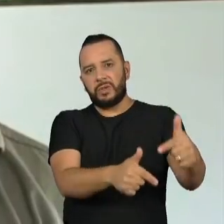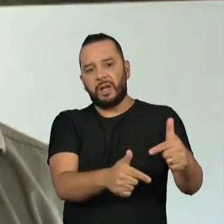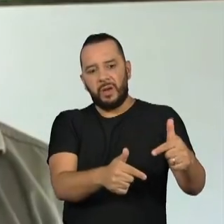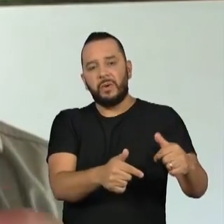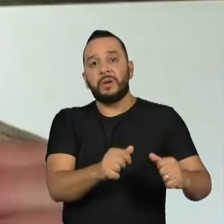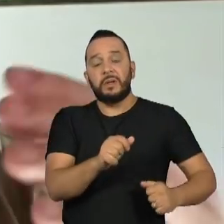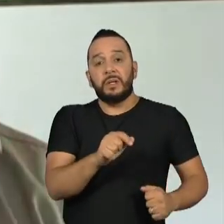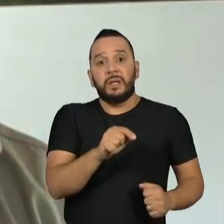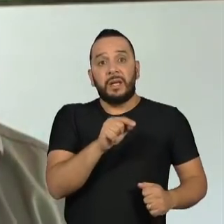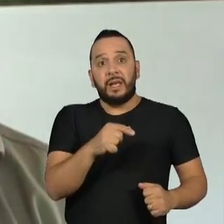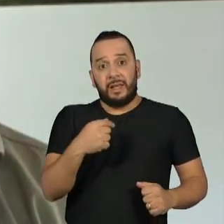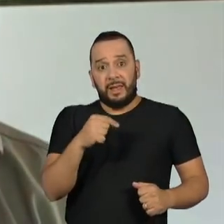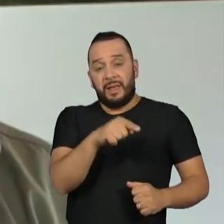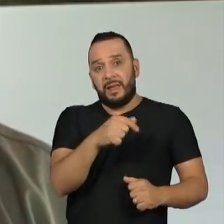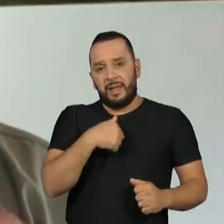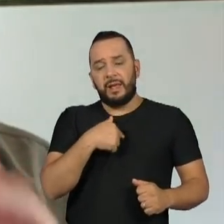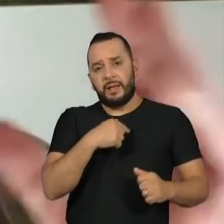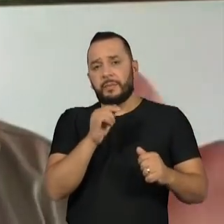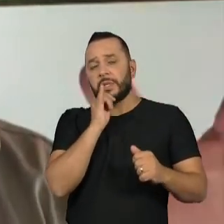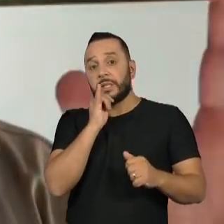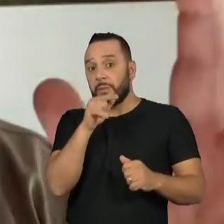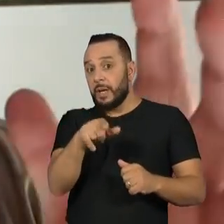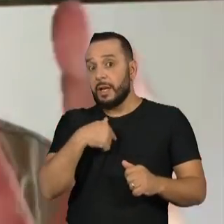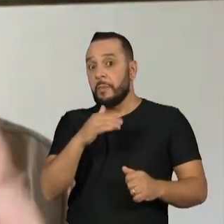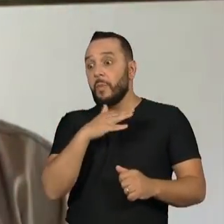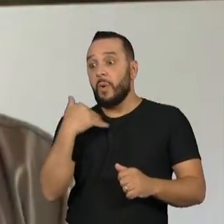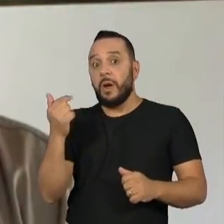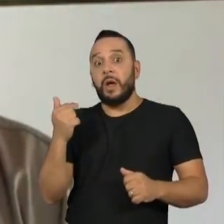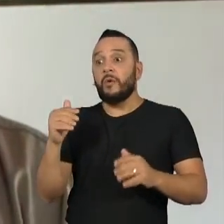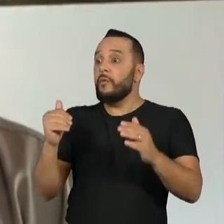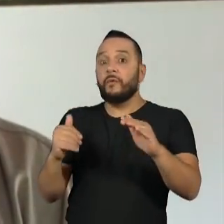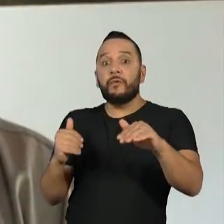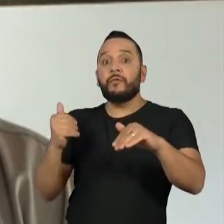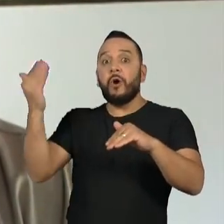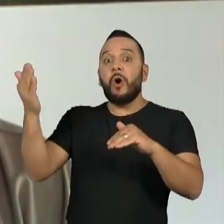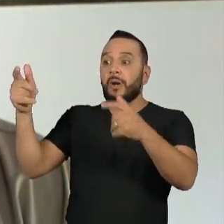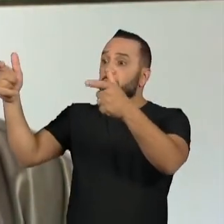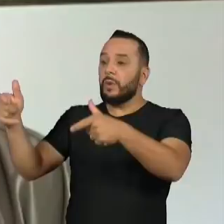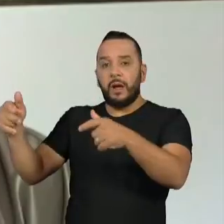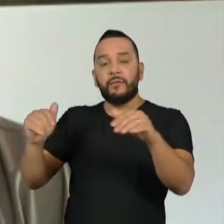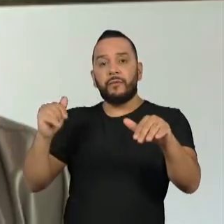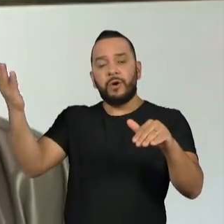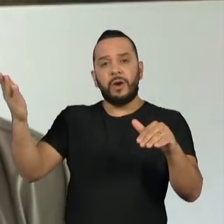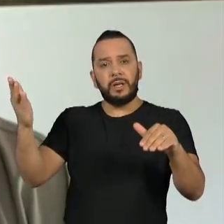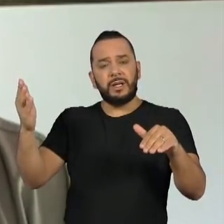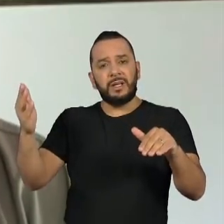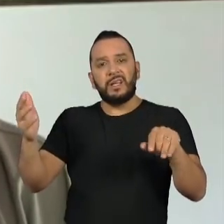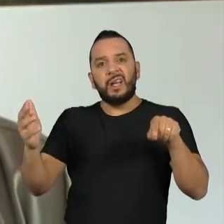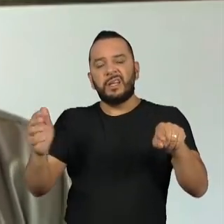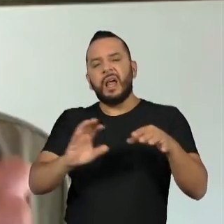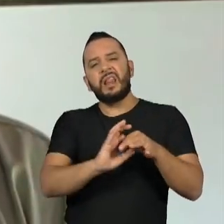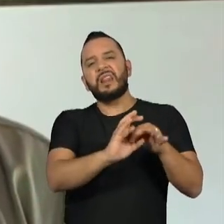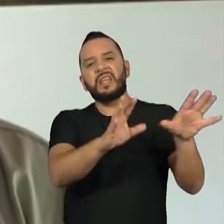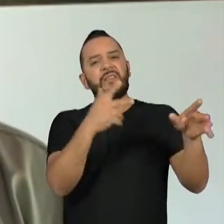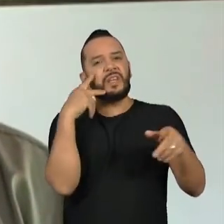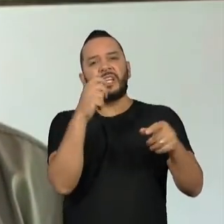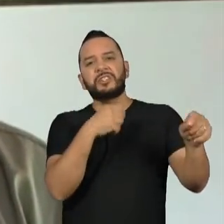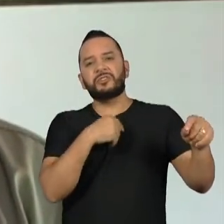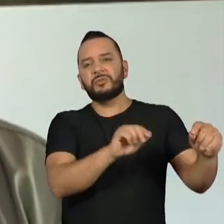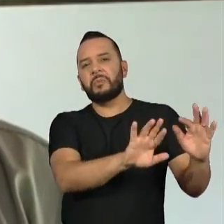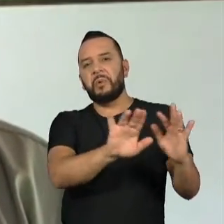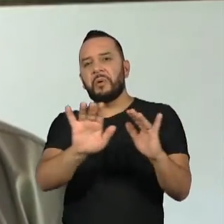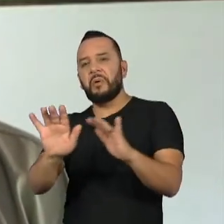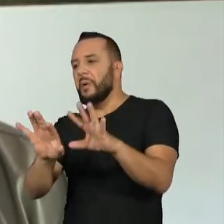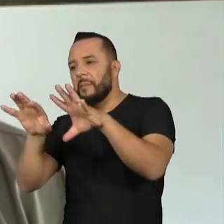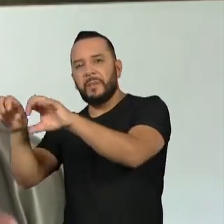deveria ter sido enterrado rapidamente, porque a gente precisa segurar a doença. Aí, o que eles fizeram? Transportaram